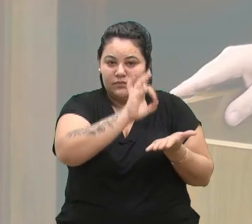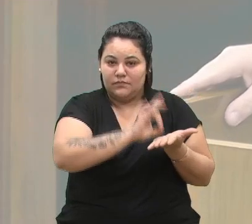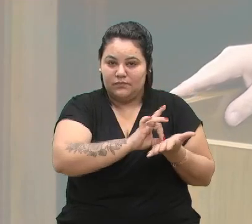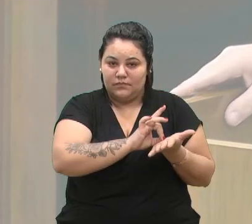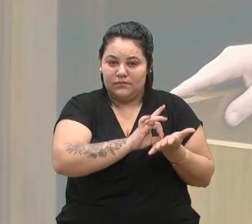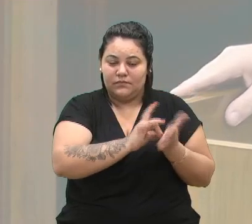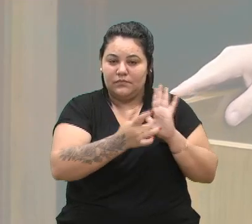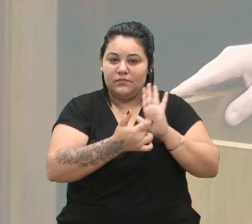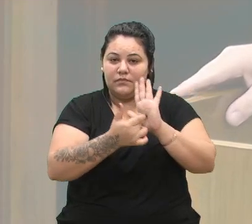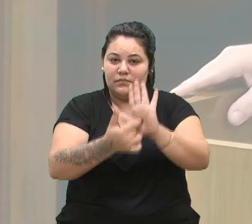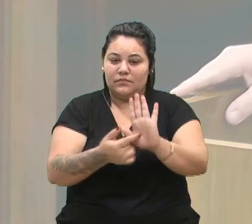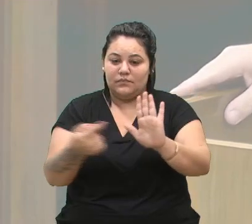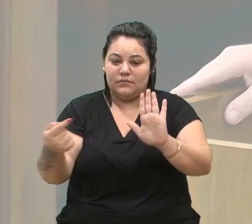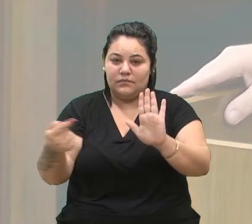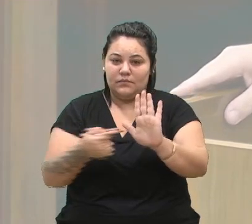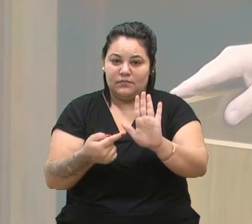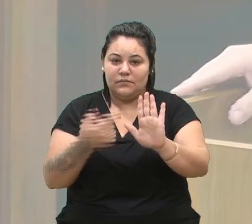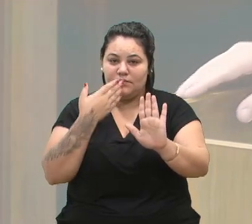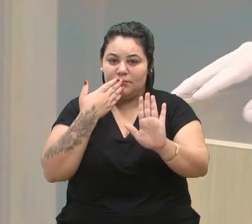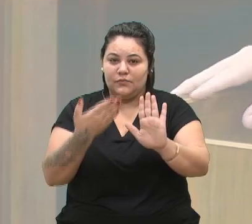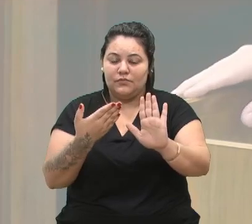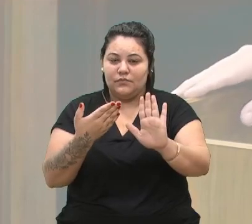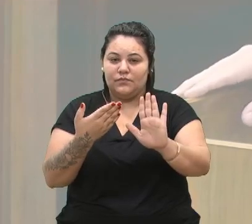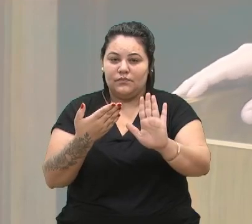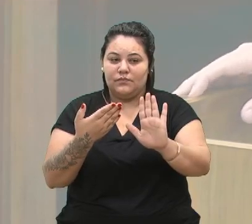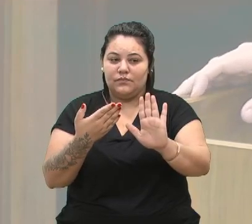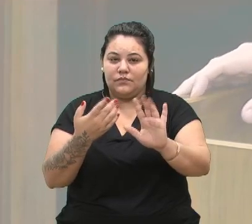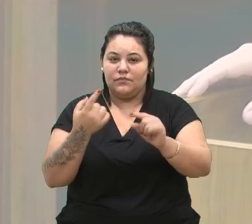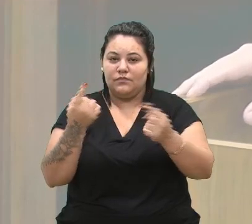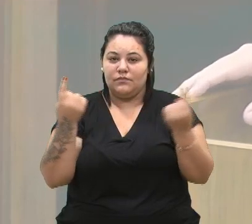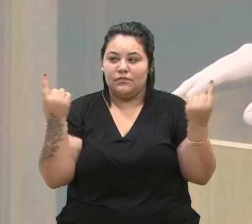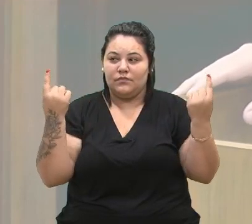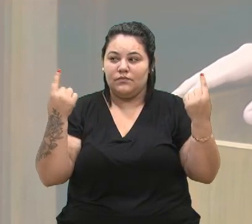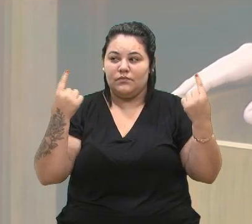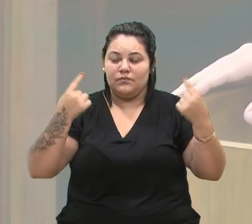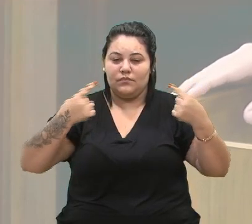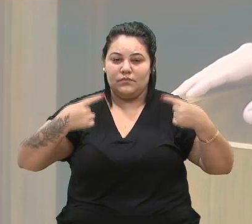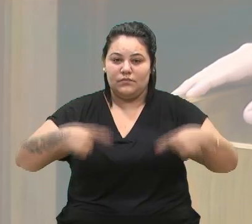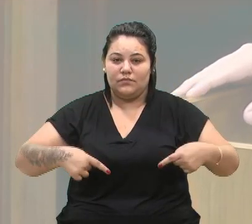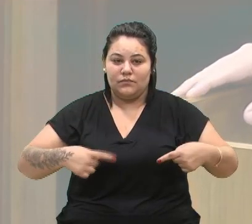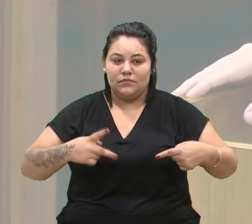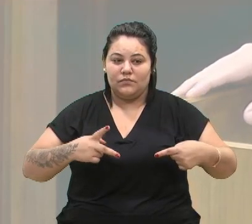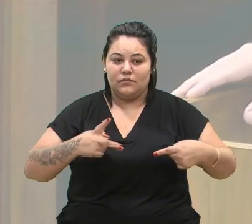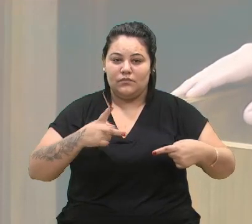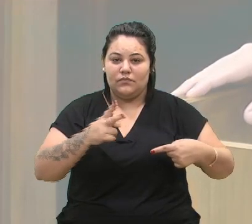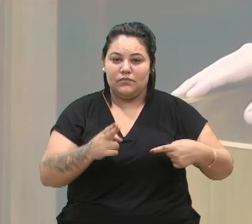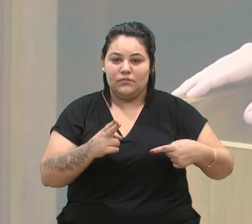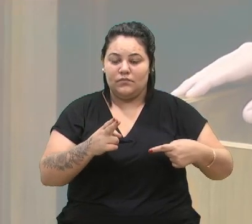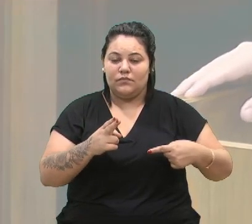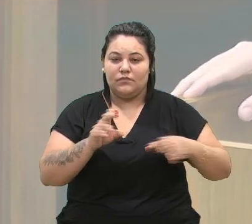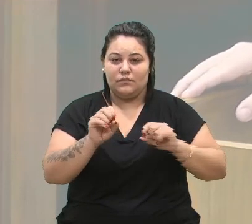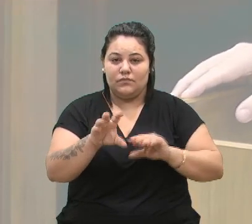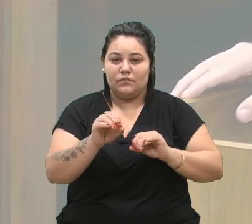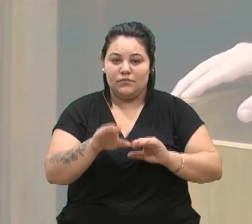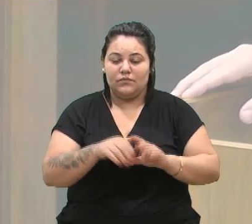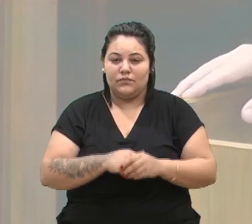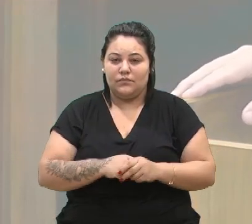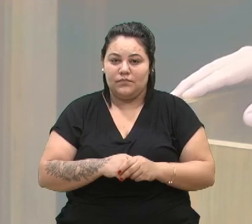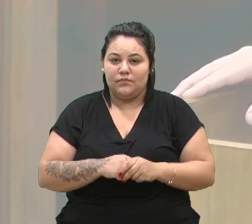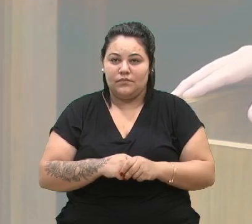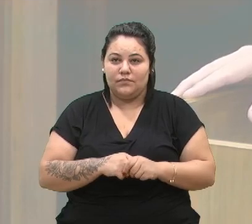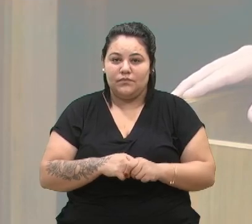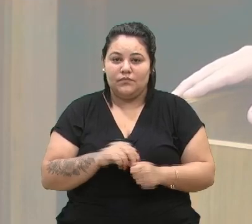esta moção de contrariedade aos cortes na educação. No final de